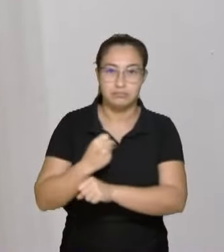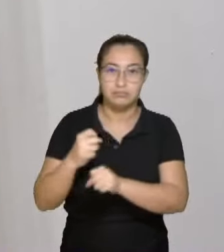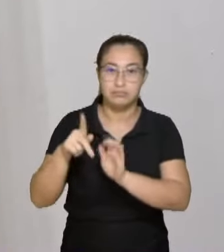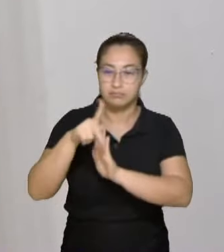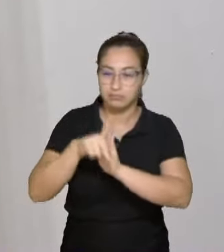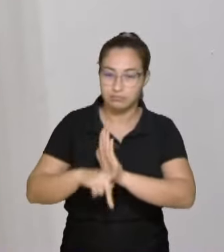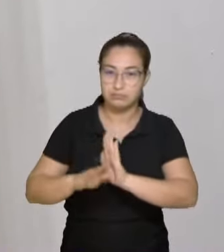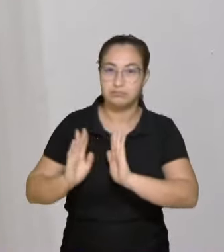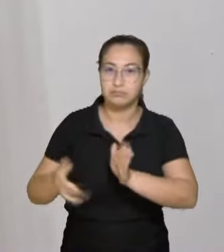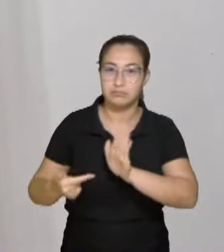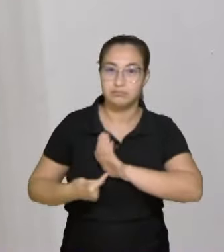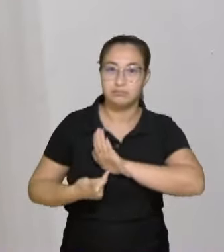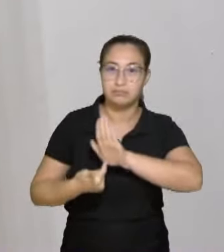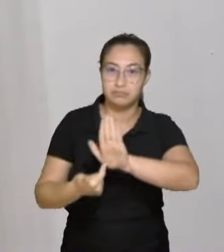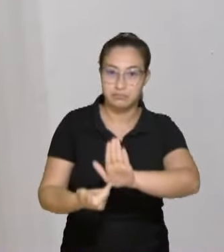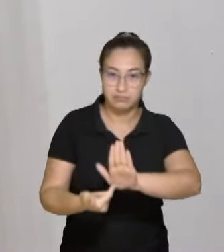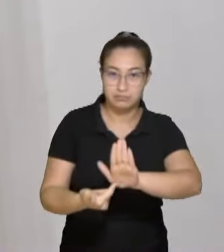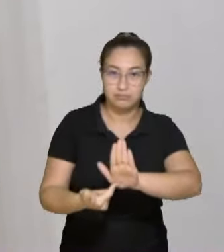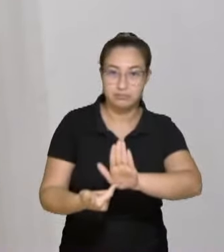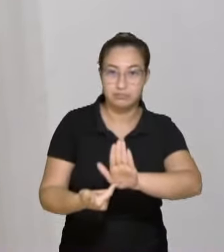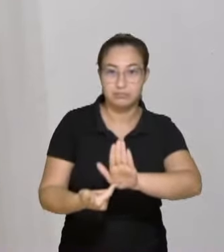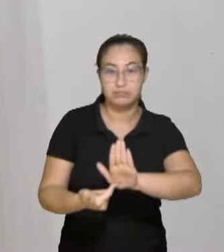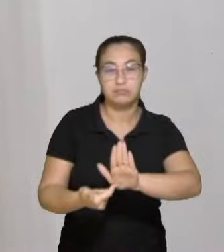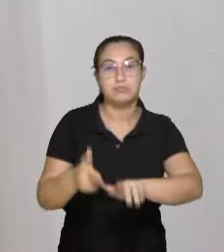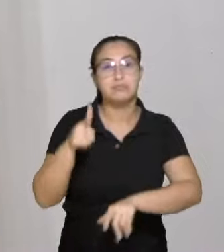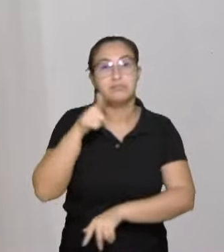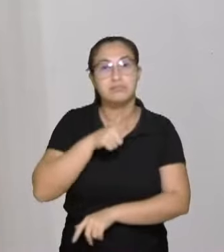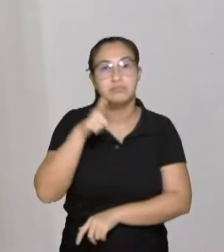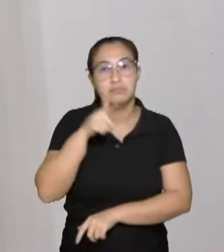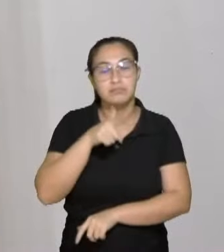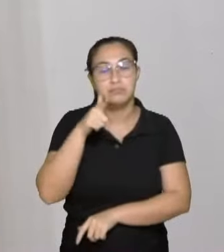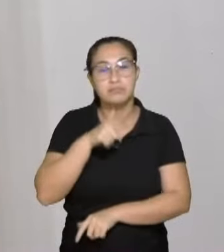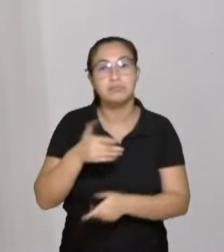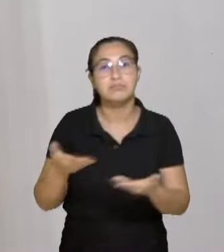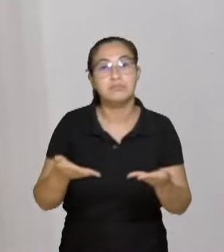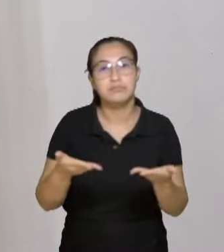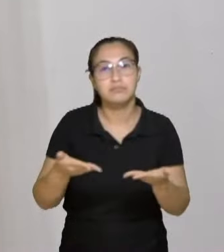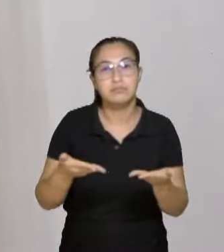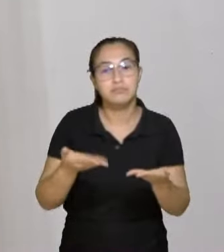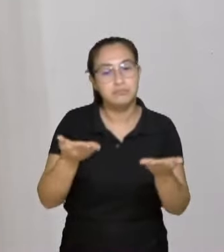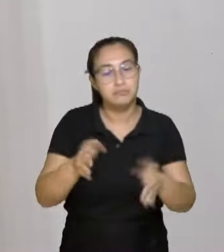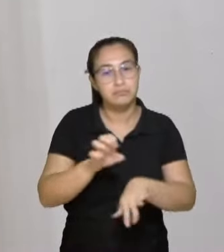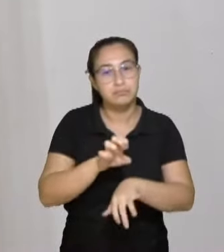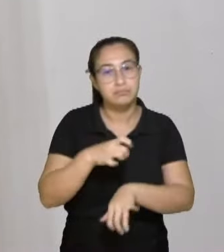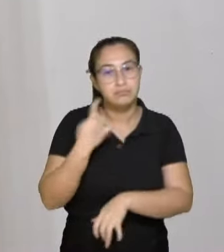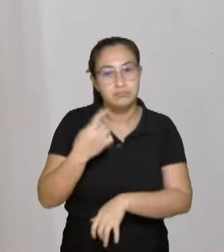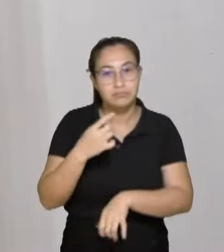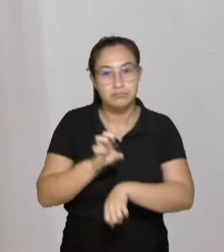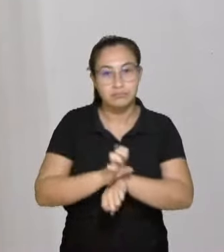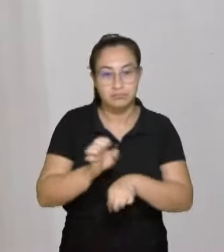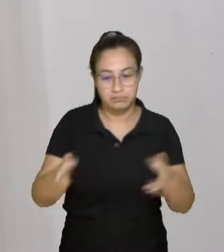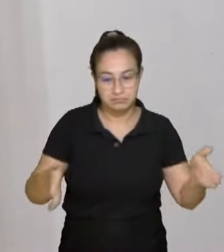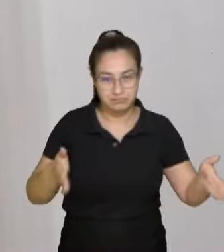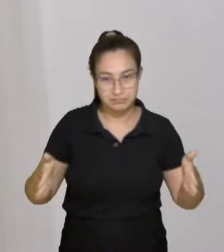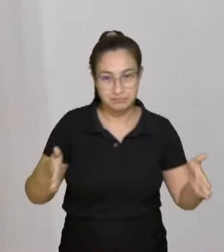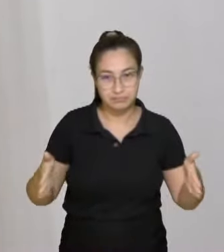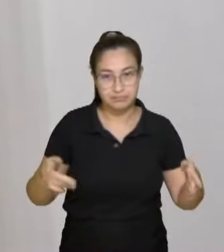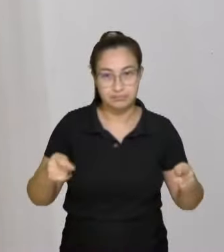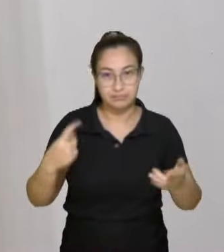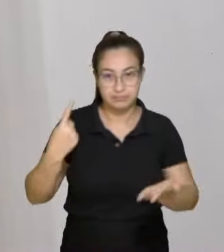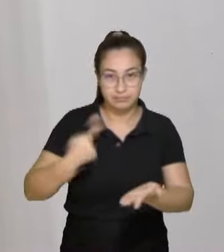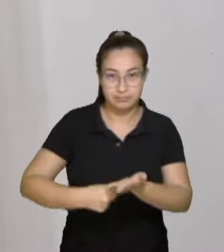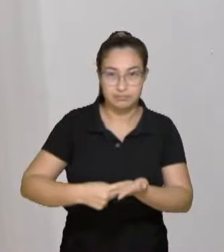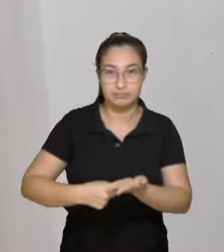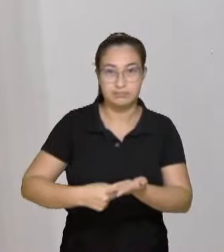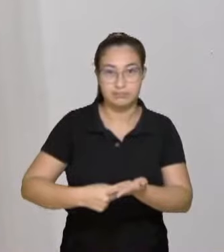apresentado, e nós estamos, nessa oportunidade, agora, como deputado estadual, nesse período aqui na Assembleia, ratificando esse